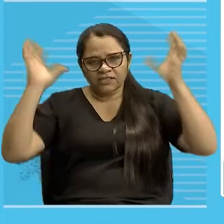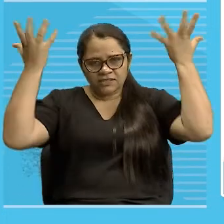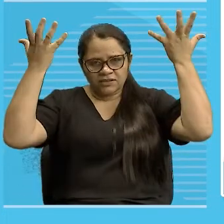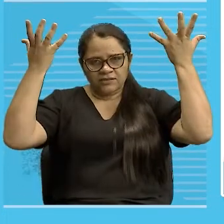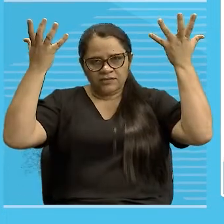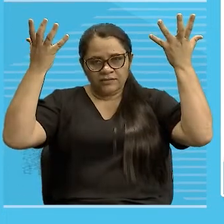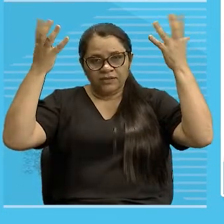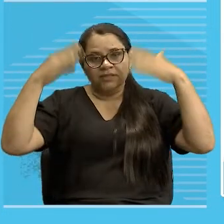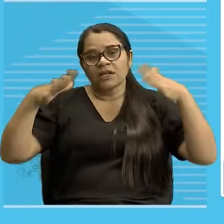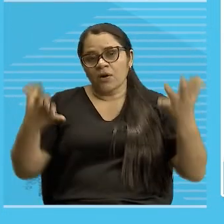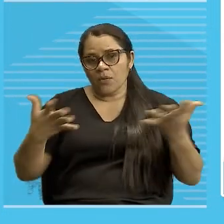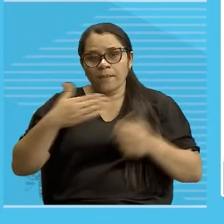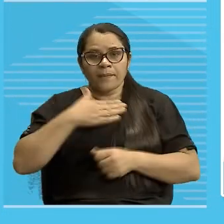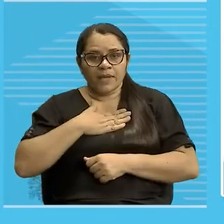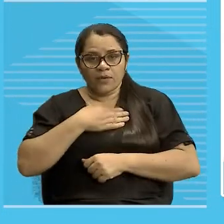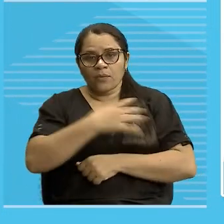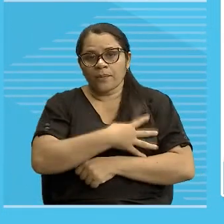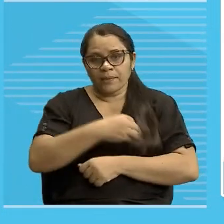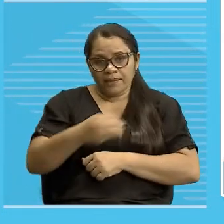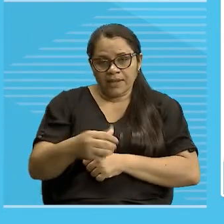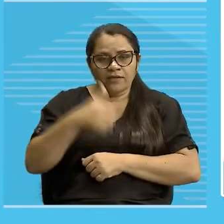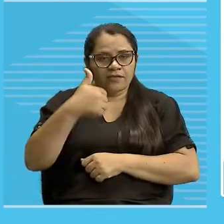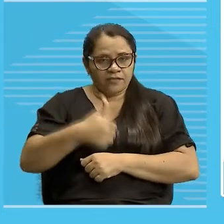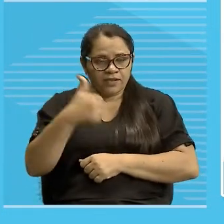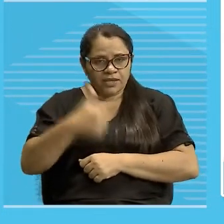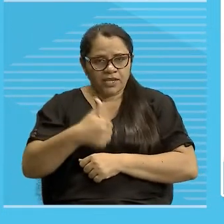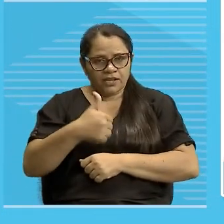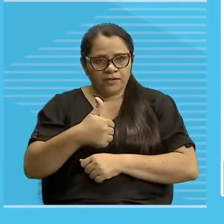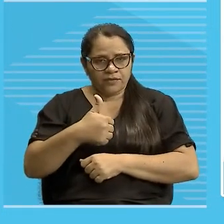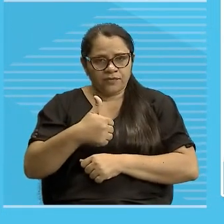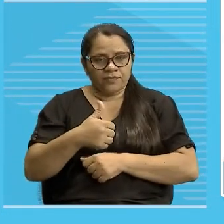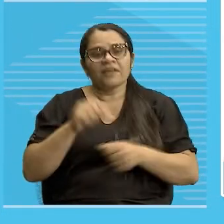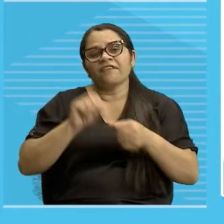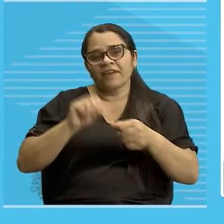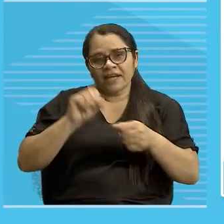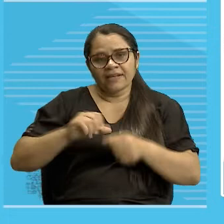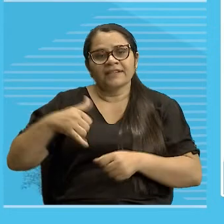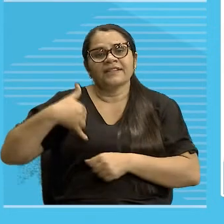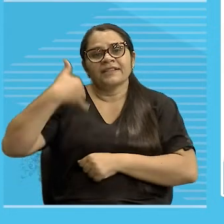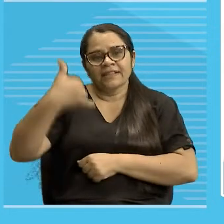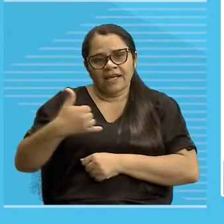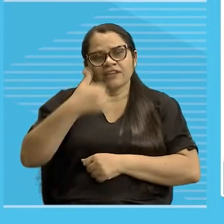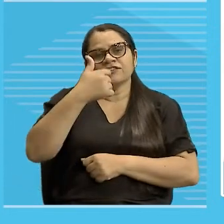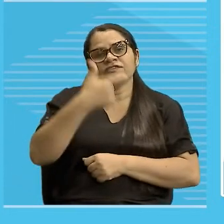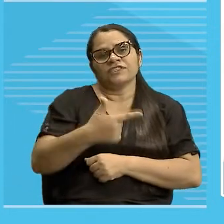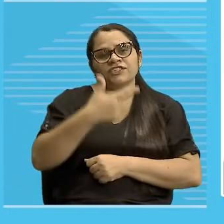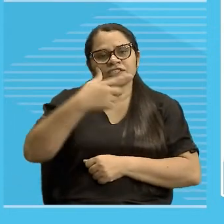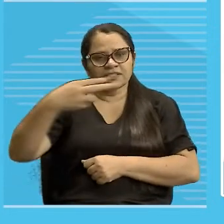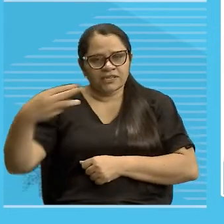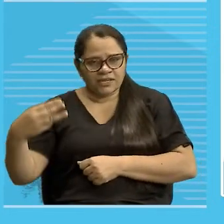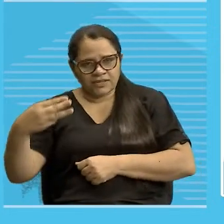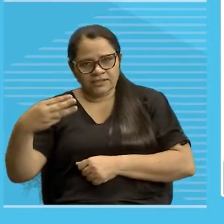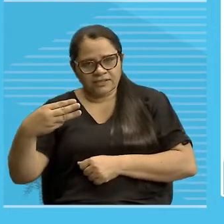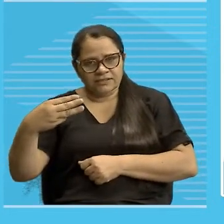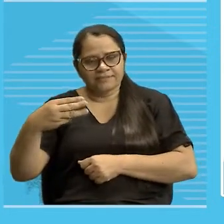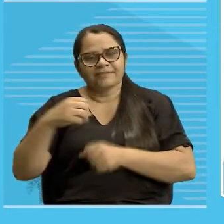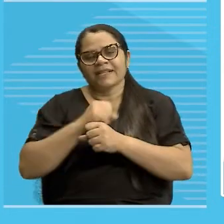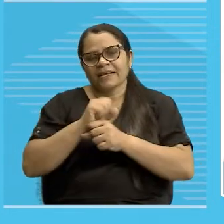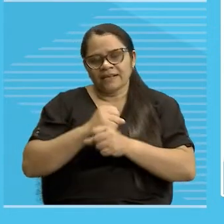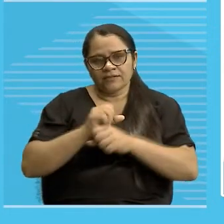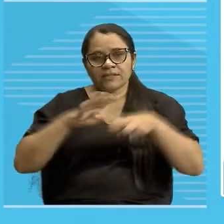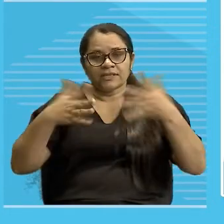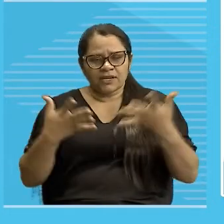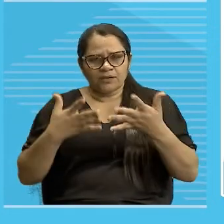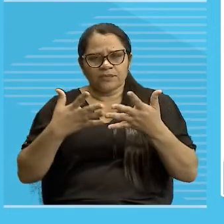primogênito fará 23 anos, eu uso assim, gente. Tanto ele pode fazer referência a passado remoto, naquele tempo, Jesus